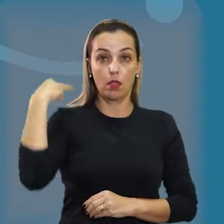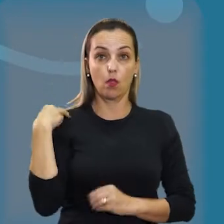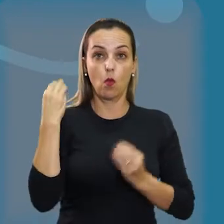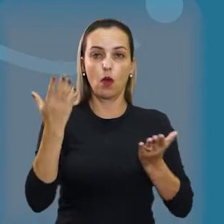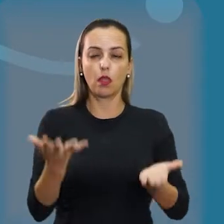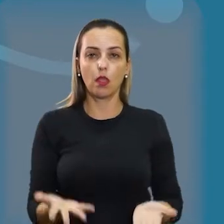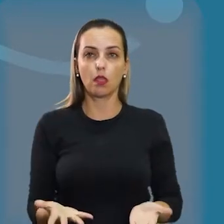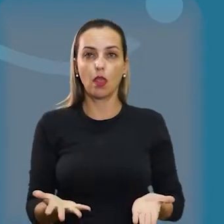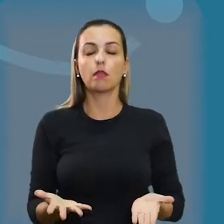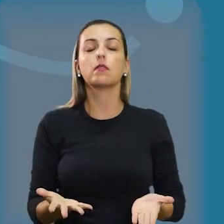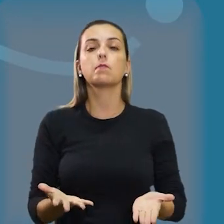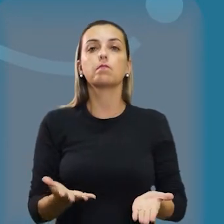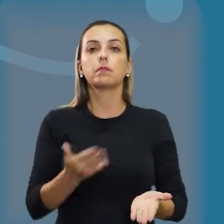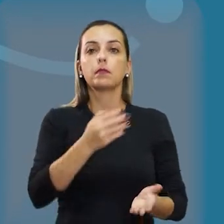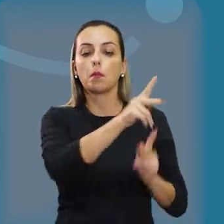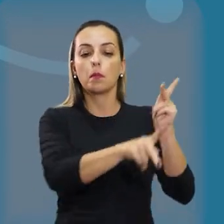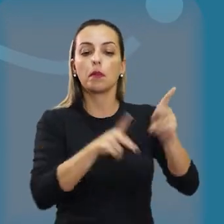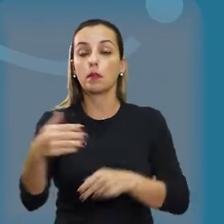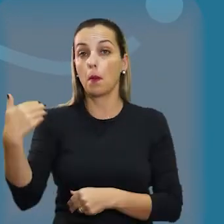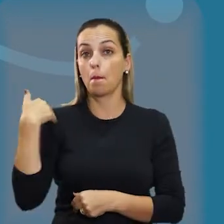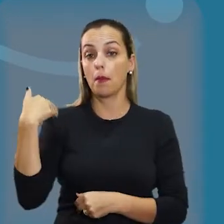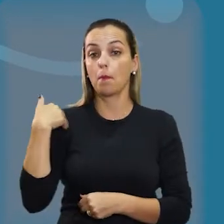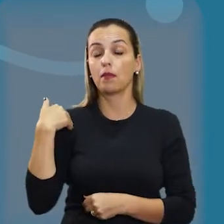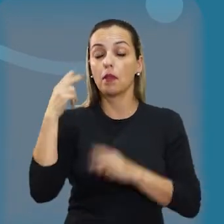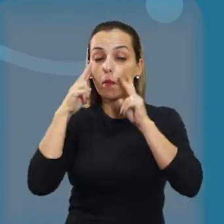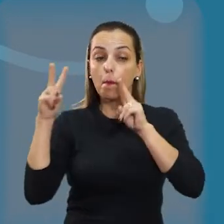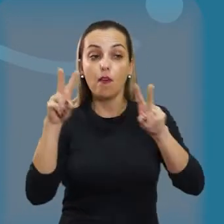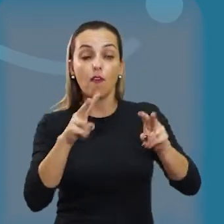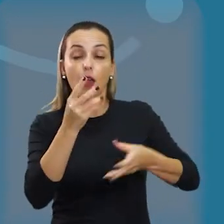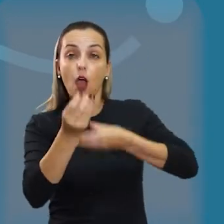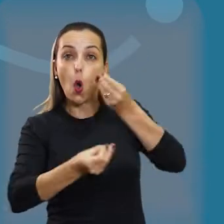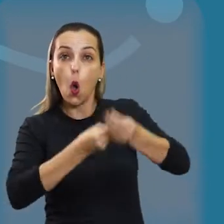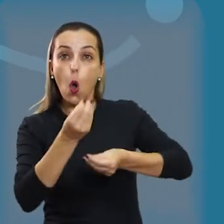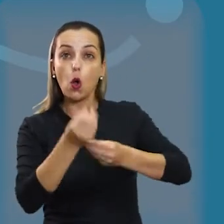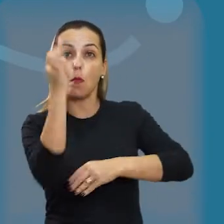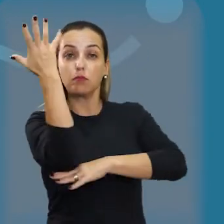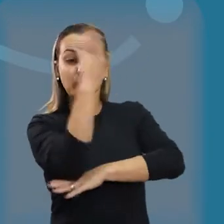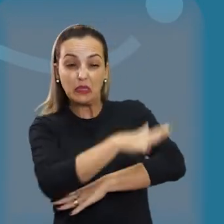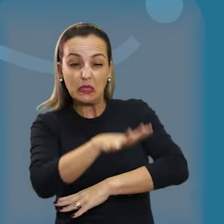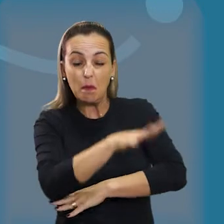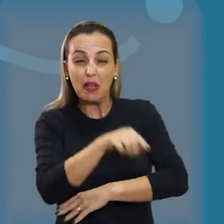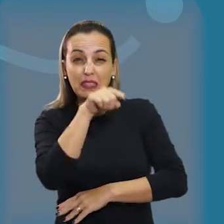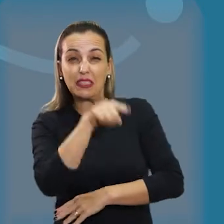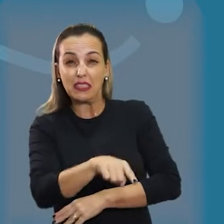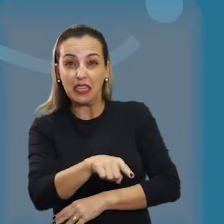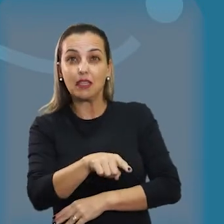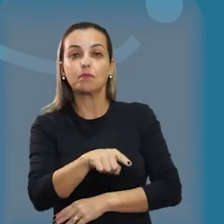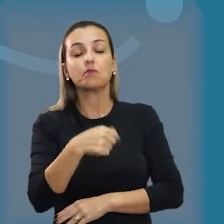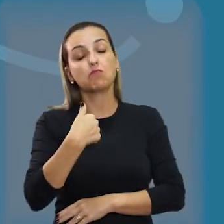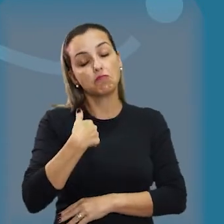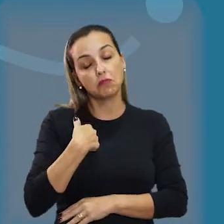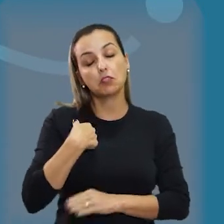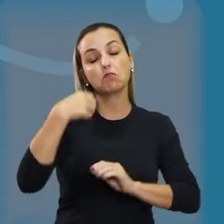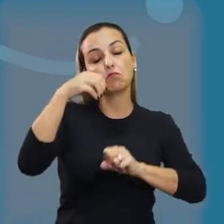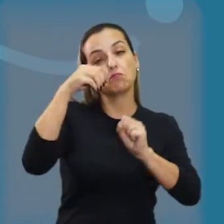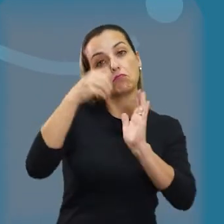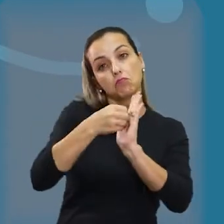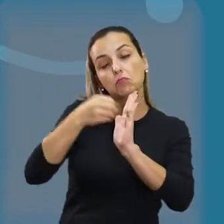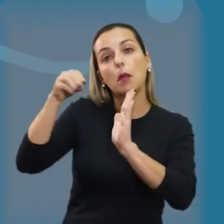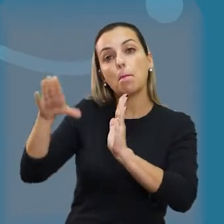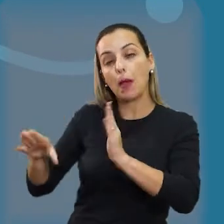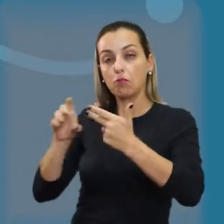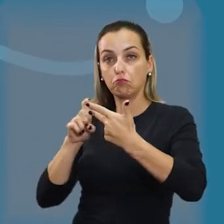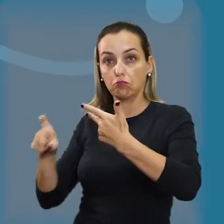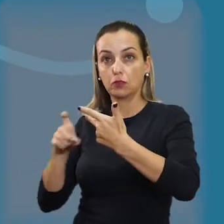pediram que eu fosse até o local para ver a situação que estava a praça Nossa Senhora das Graças. Fiz a indicação, levei até o